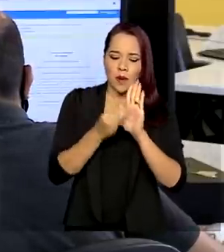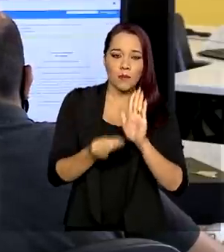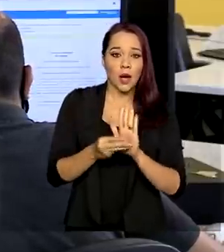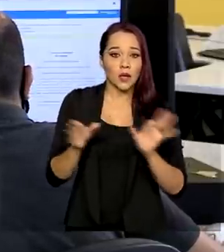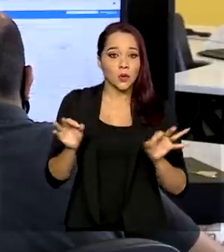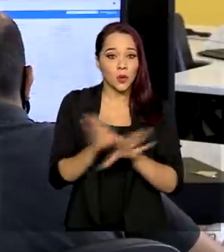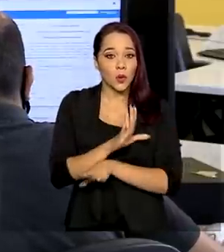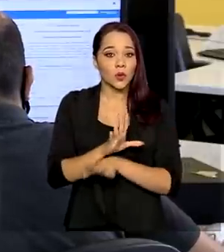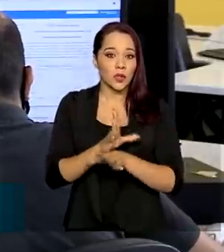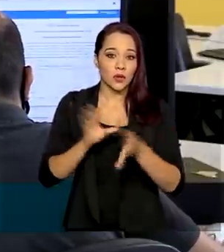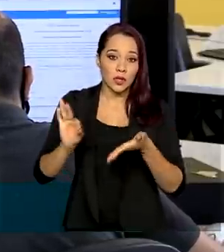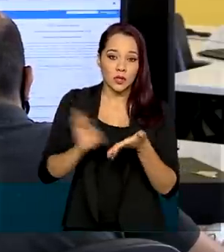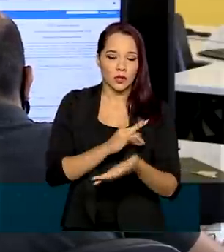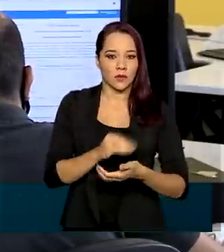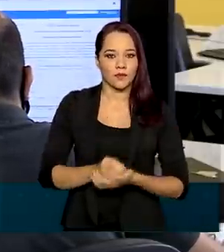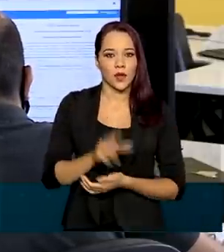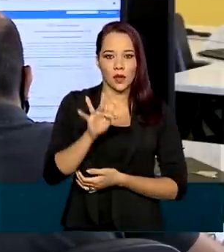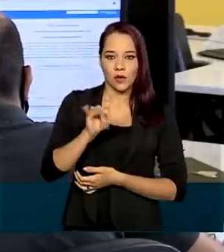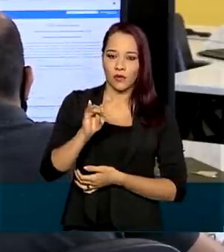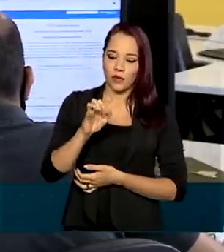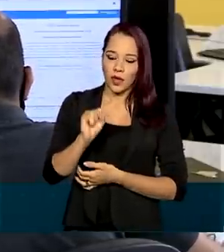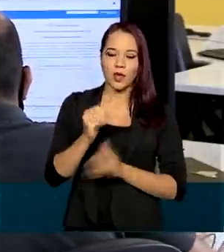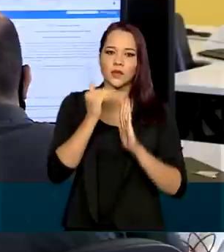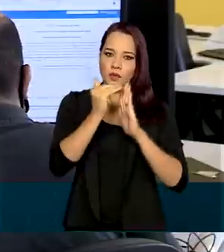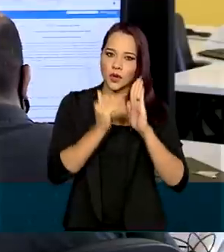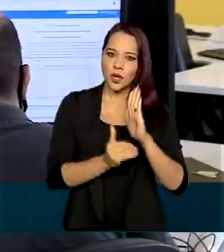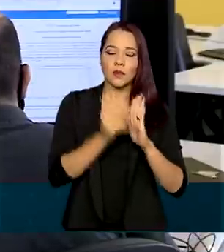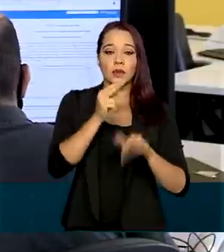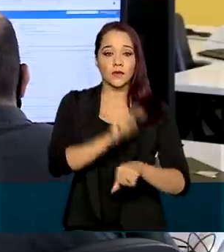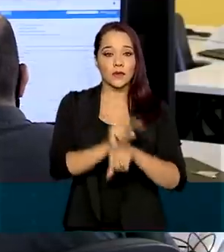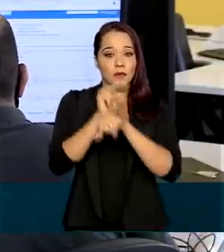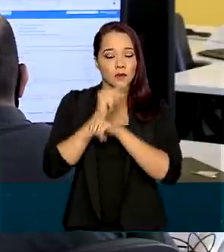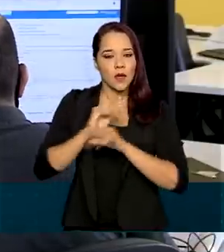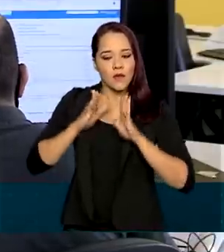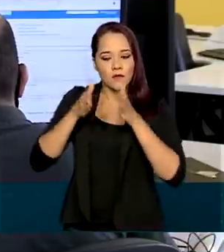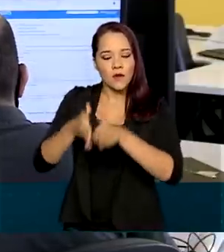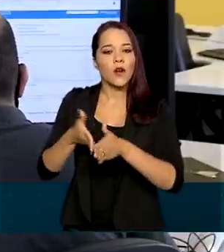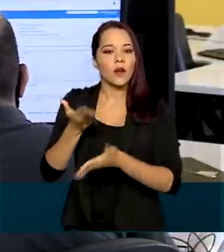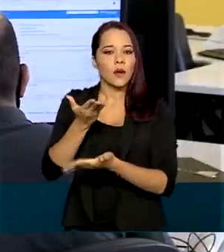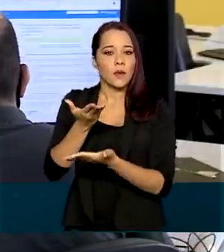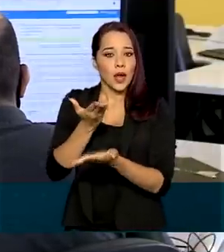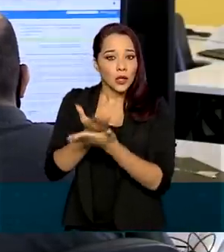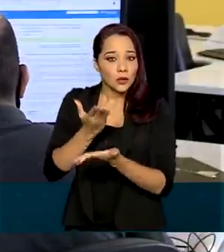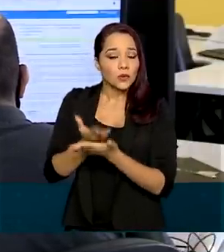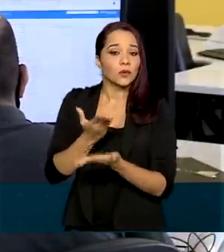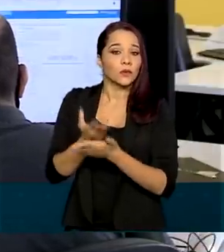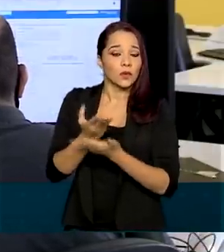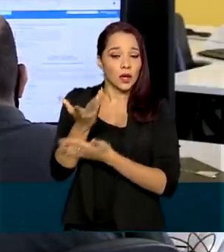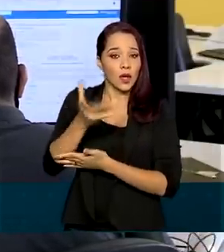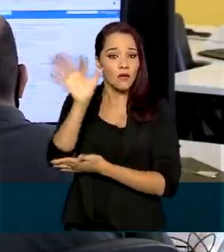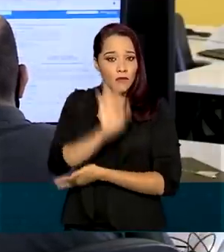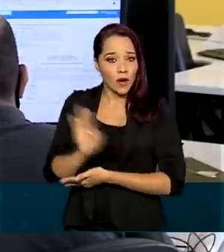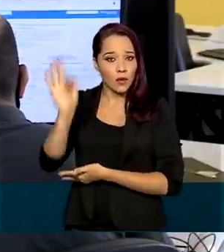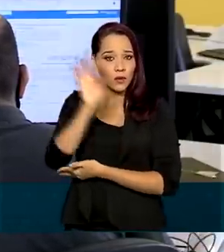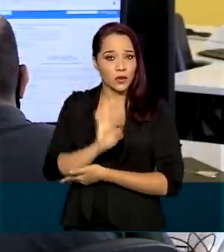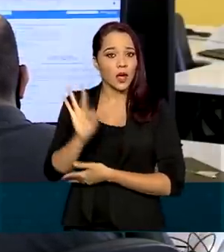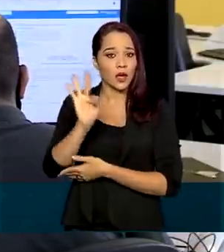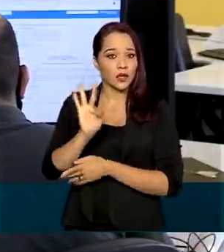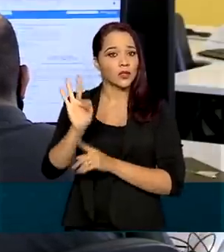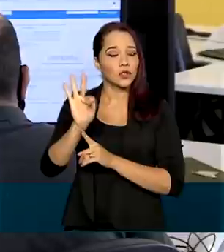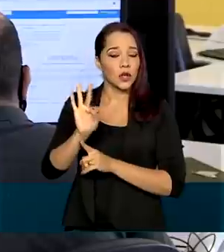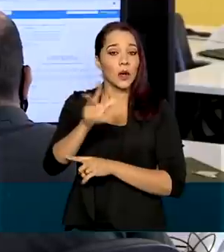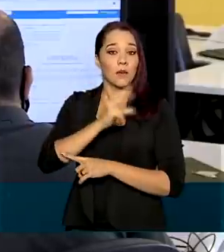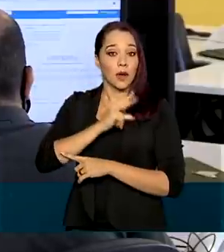das inscrições. O FIES é o programa de financiamento voltado para estudantes que querem estudar em universidades